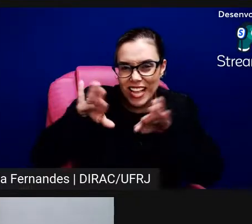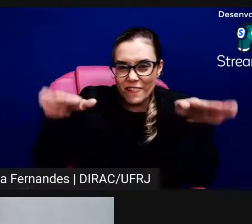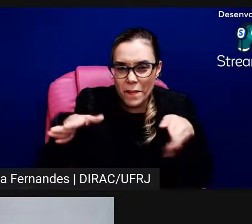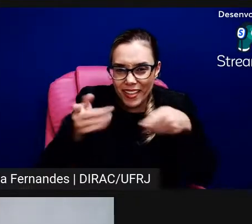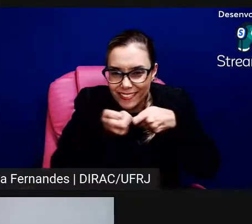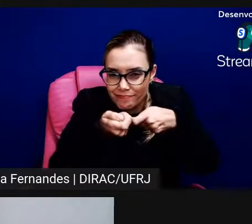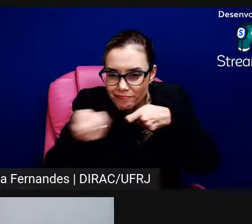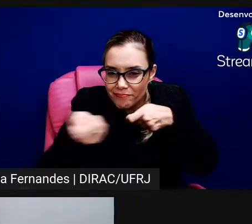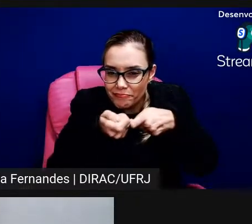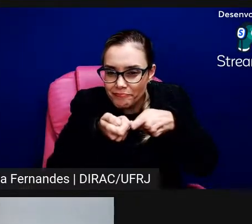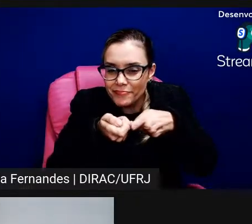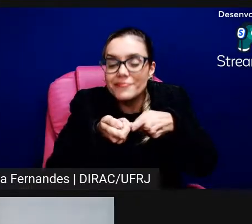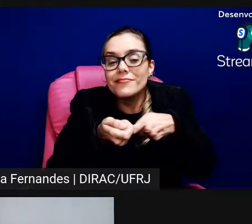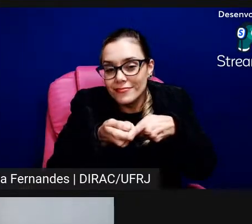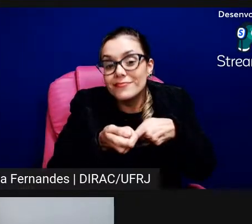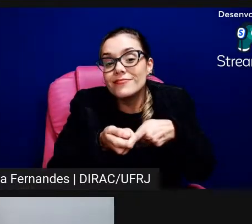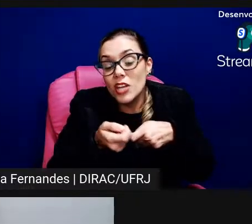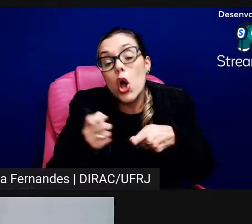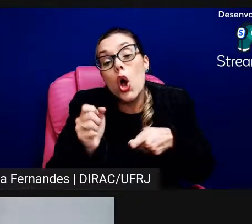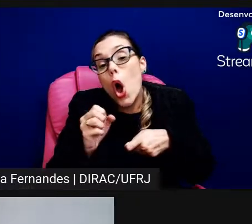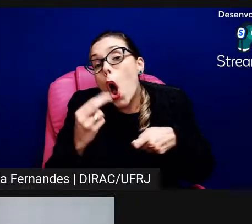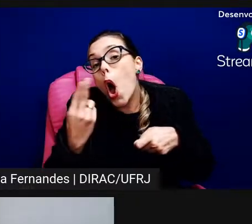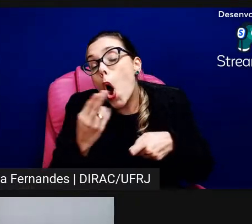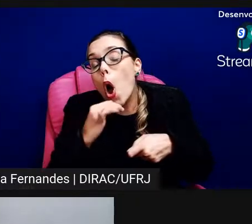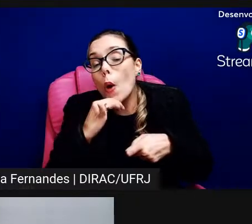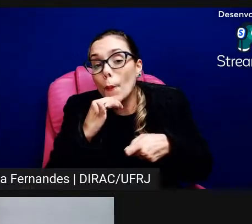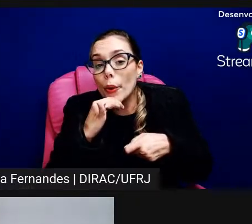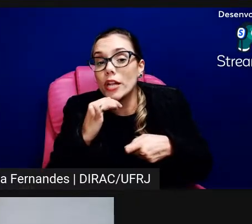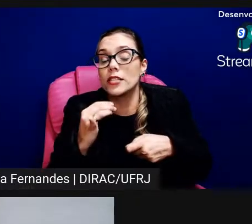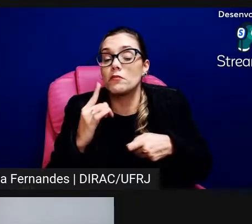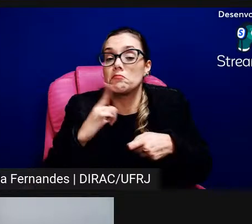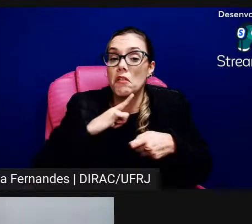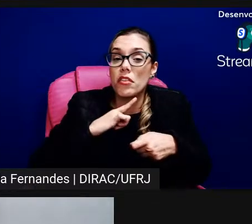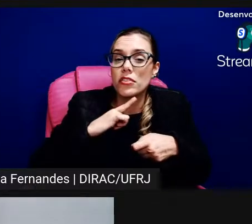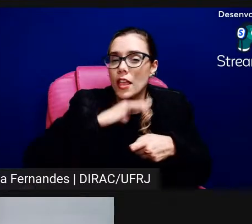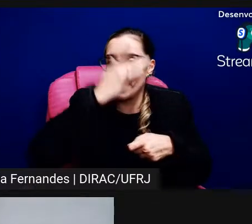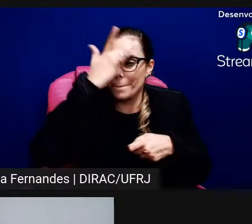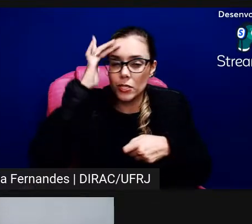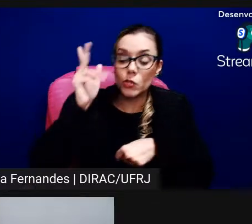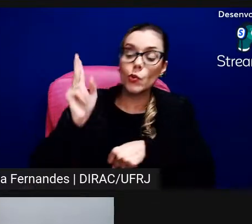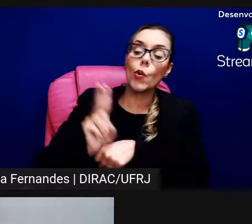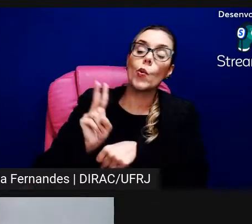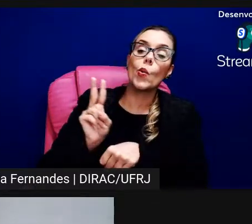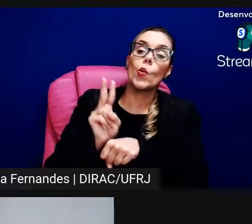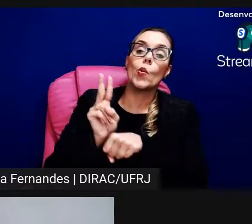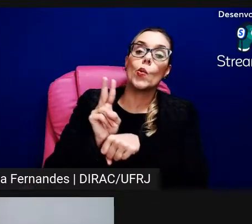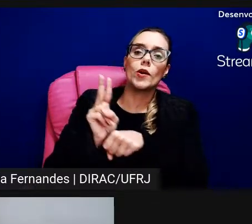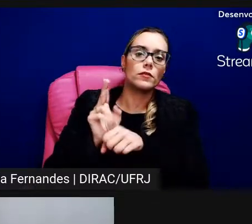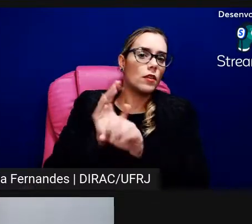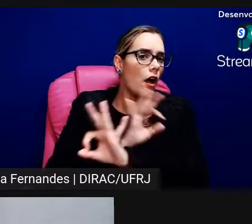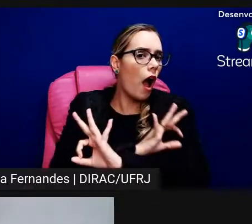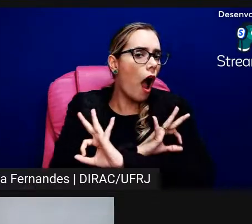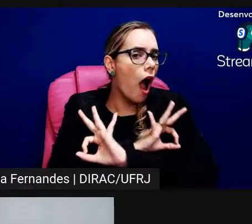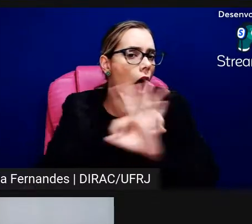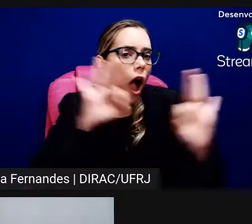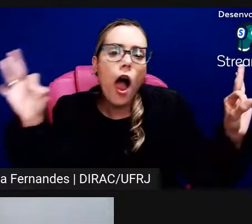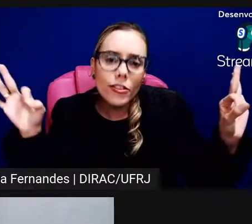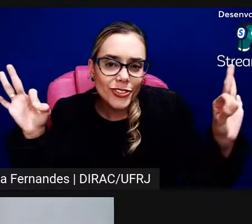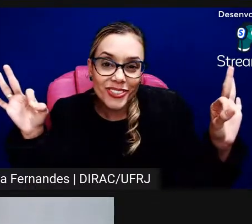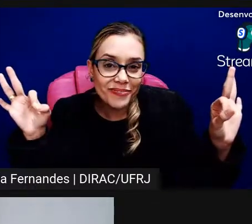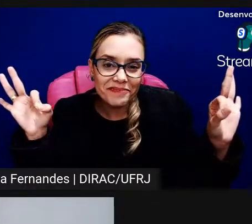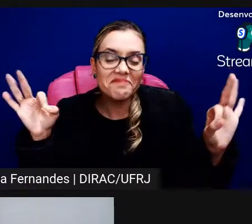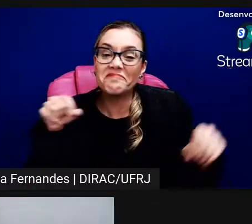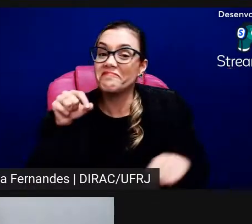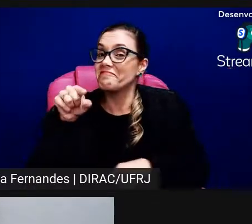exposições tem mas tem seguranças que trabalham mas no passo imperial que são ótimos assim pra você conversar